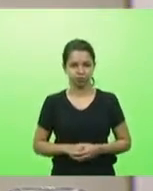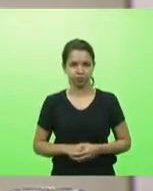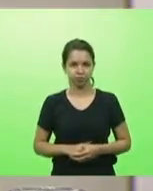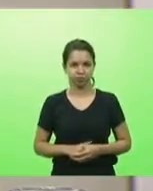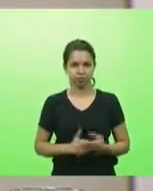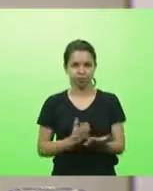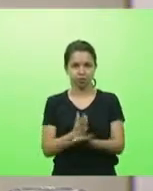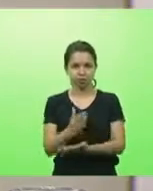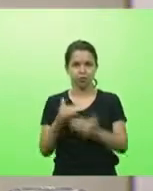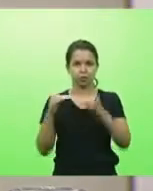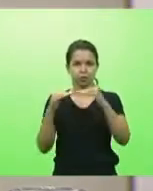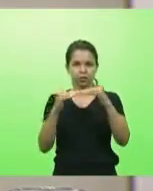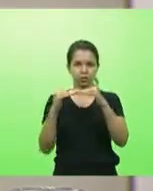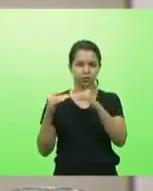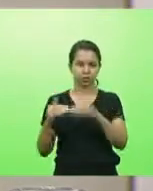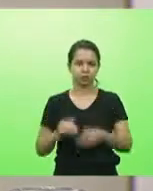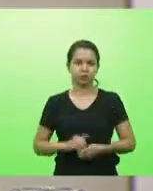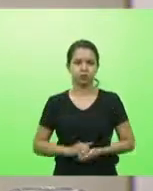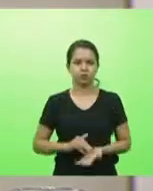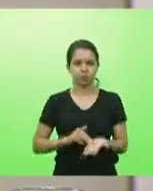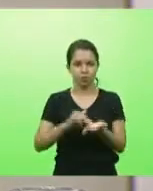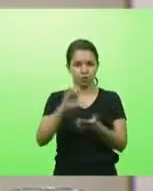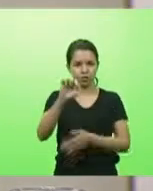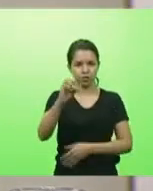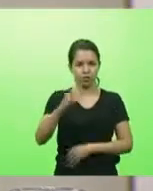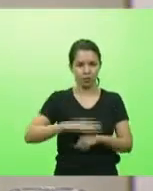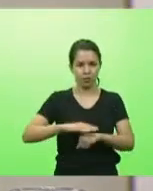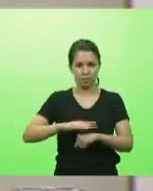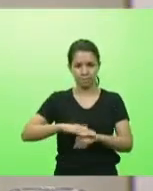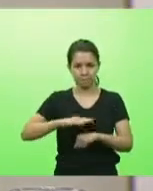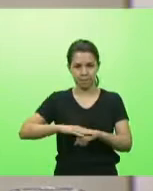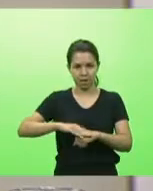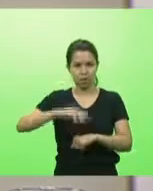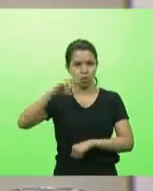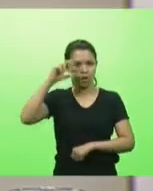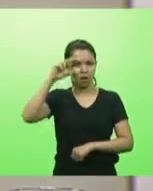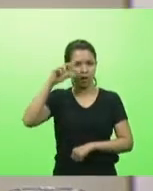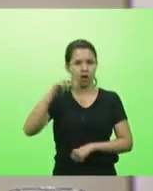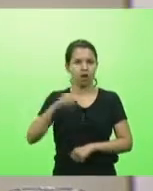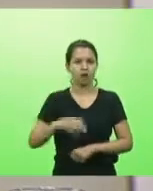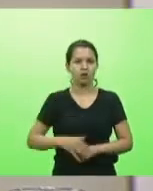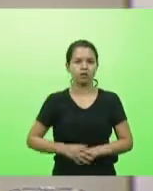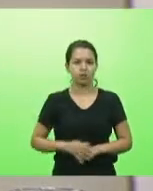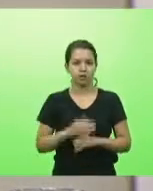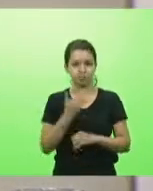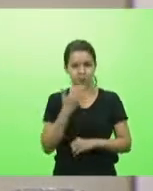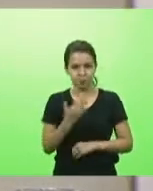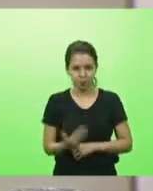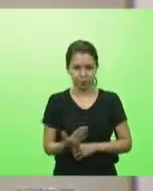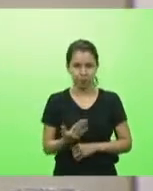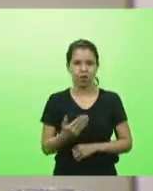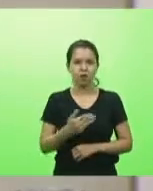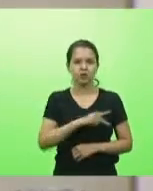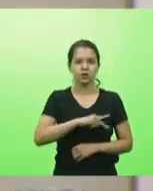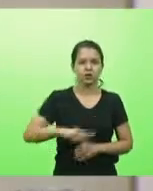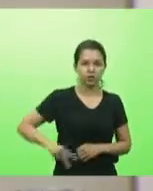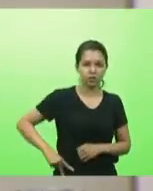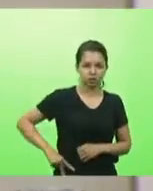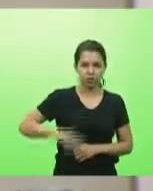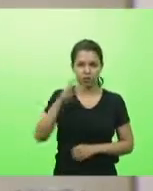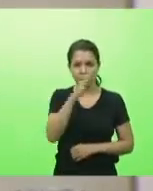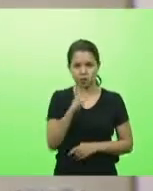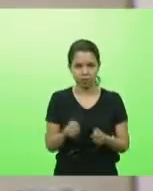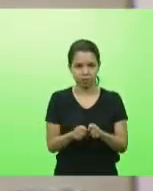Aprovado por unanimidade. Moção 90, autor deputado Ricardo Alba, apelando ao Presidente da República e ao Ministro da Infraestrutura, que seja dada